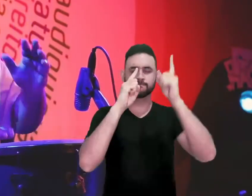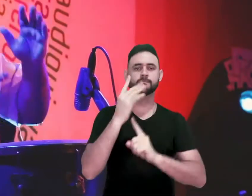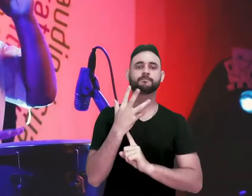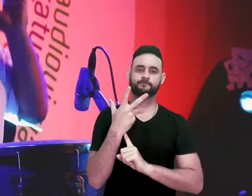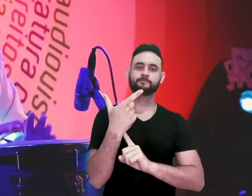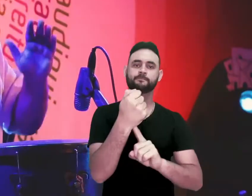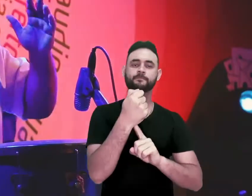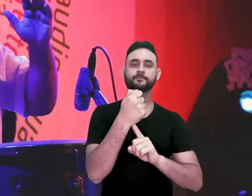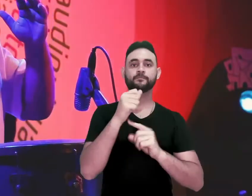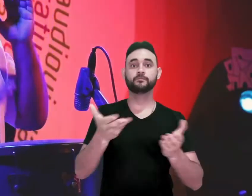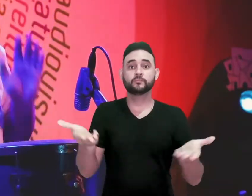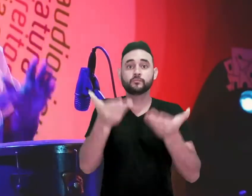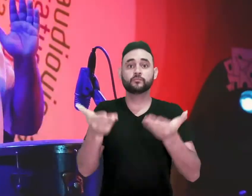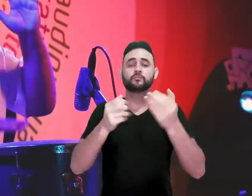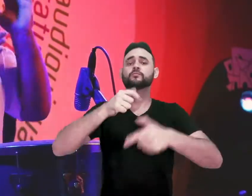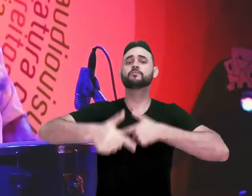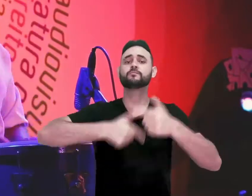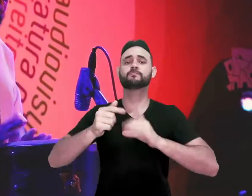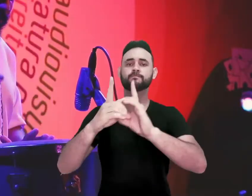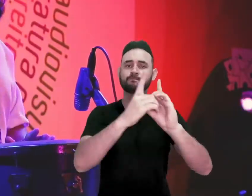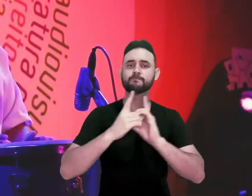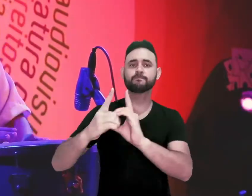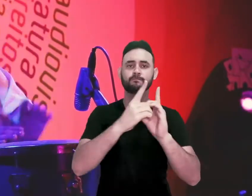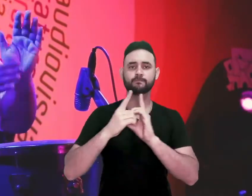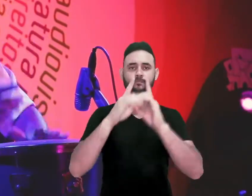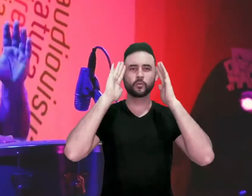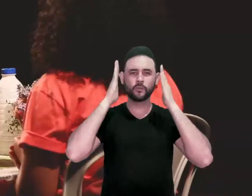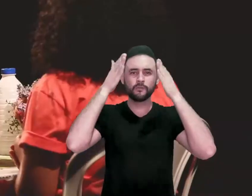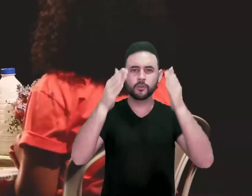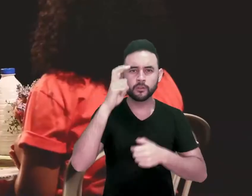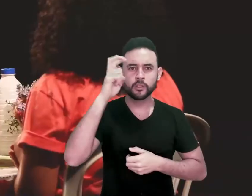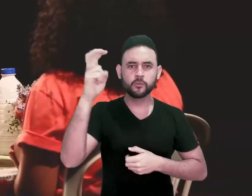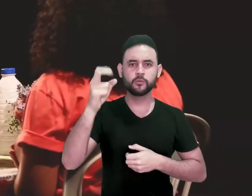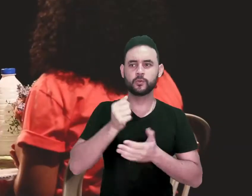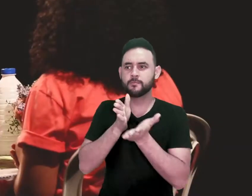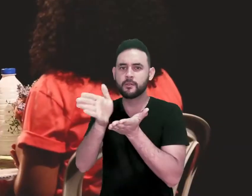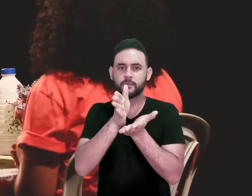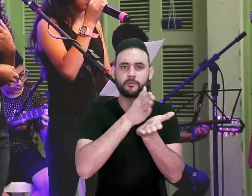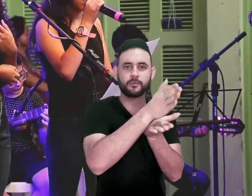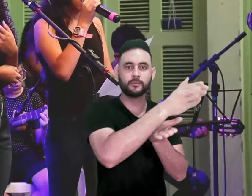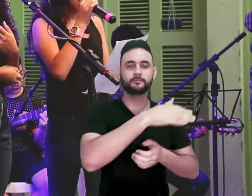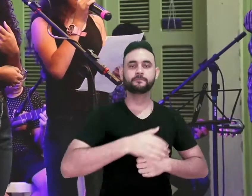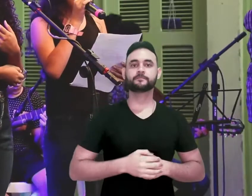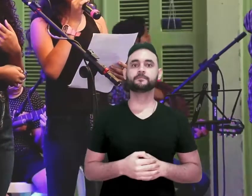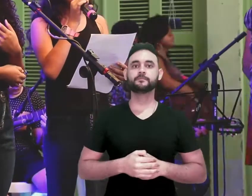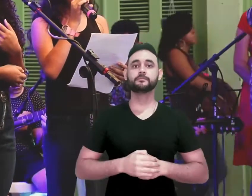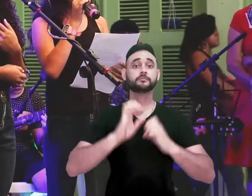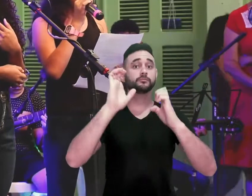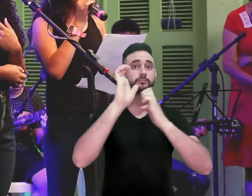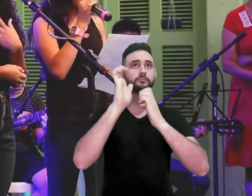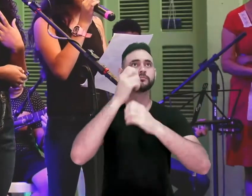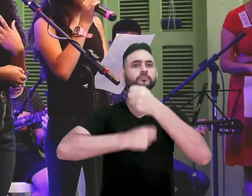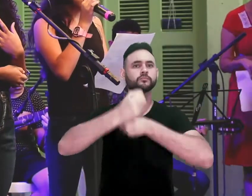difunde ações e produções culturais pela democratização e descentralização do acesso à cultura. Isso era o CCBJ